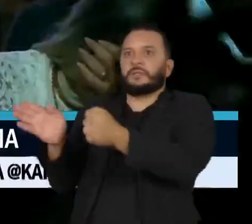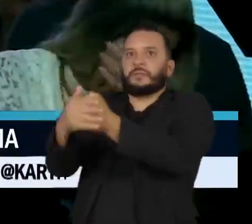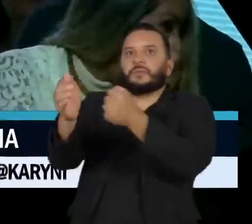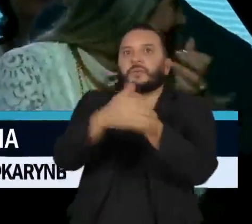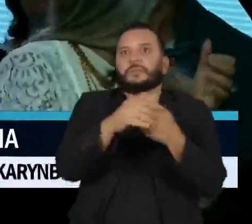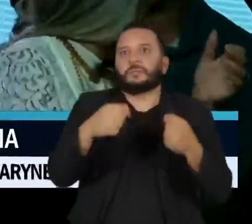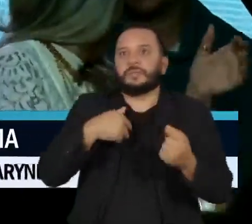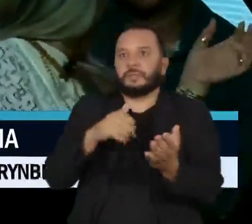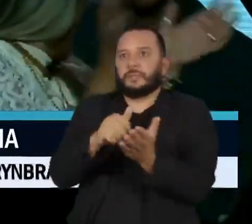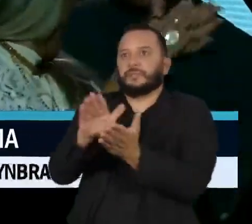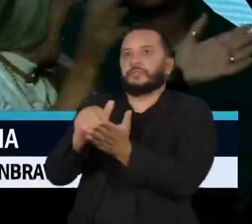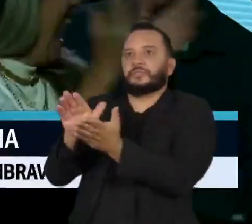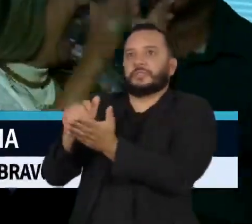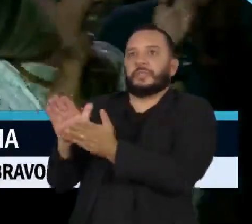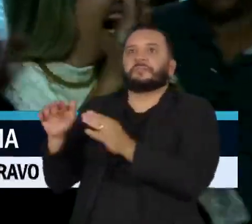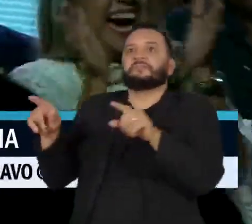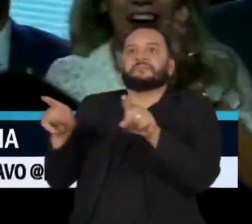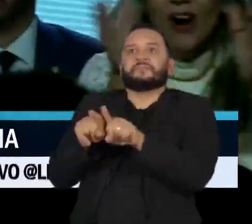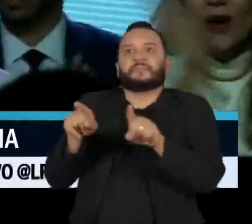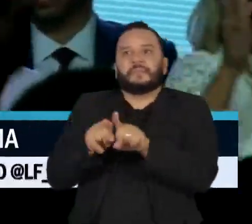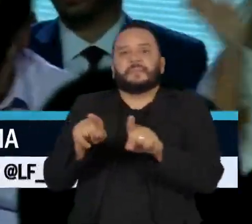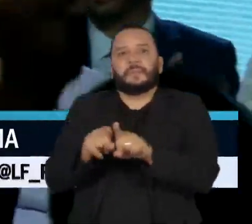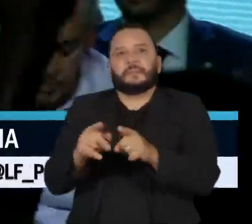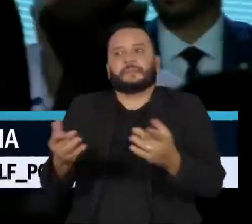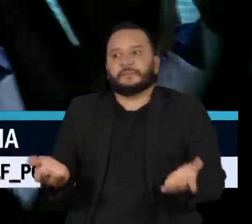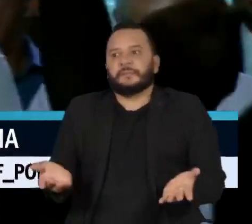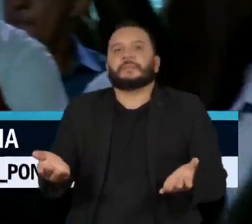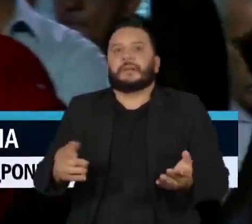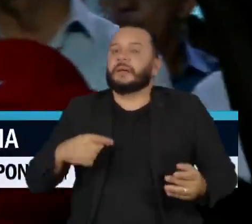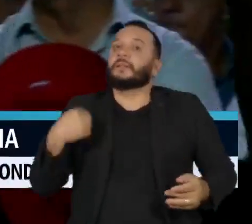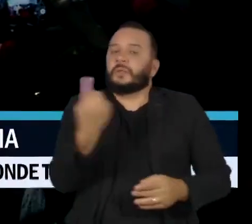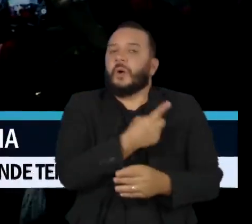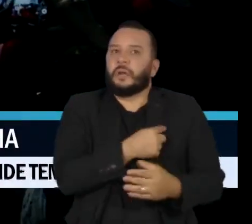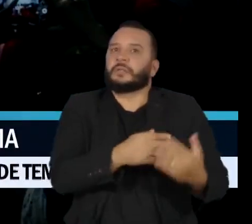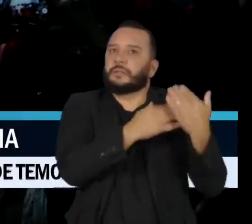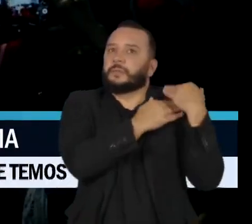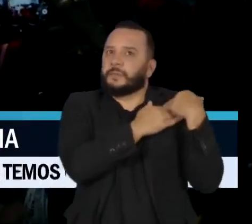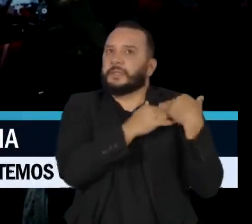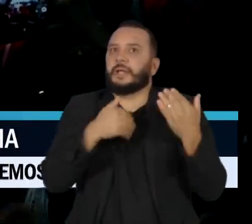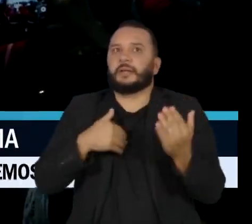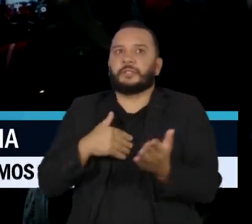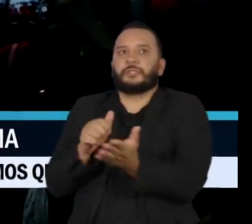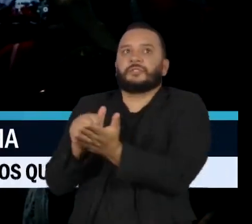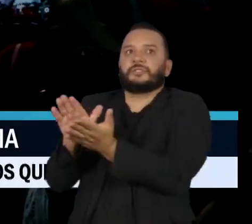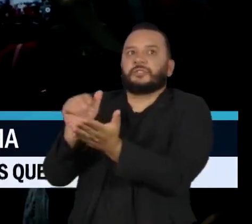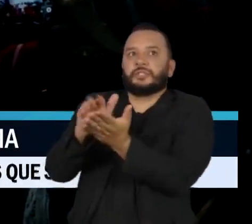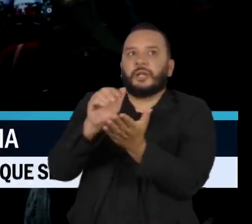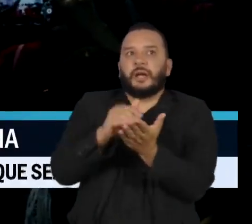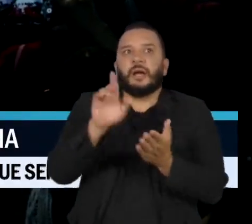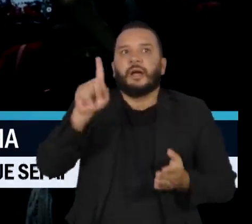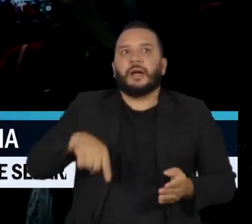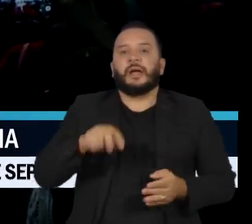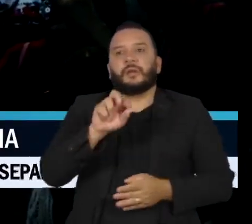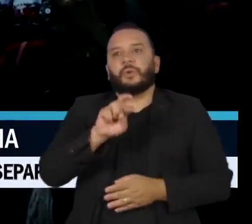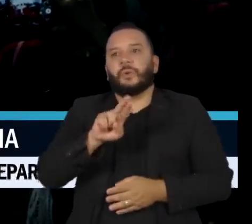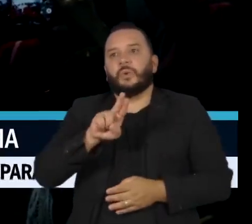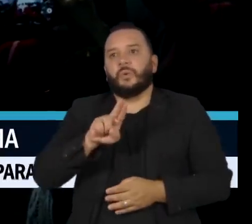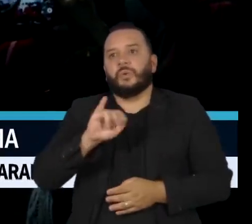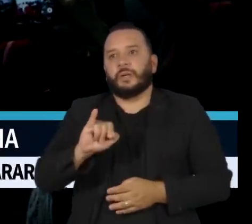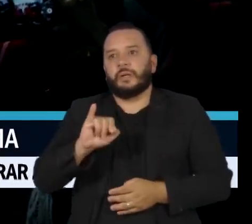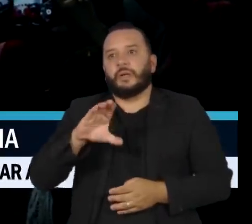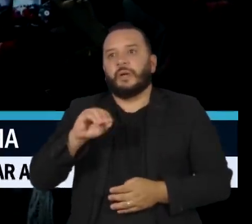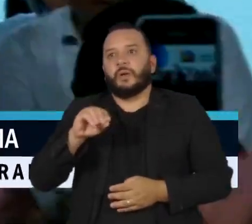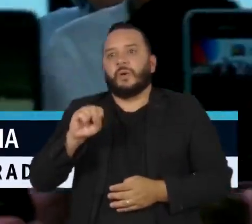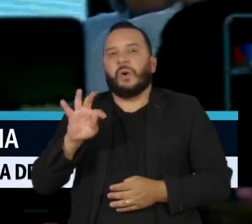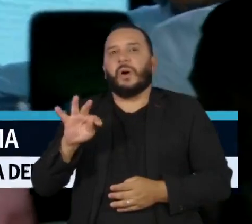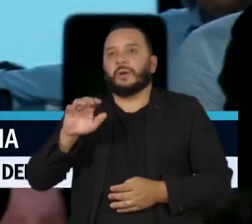as pecas. E a responsabilidade de tirar eles é do Ricosta. É o Ricosta